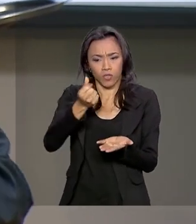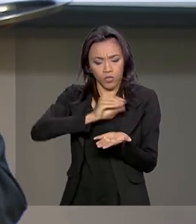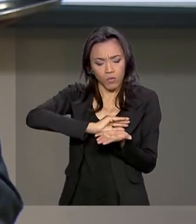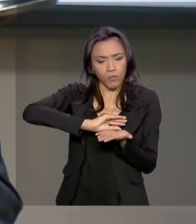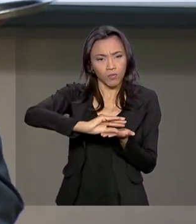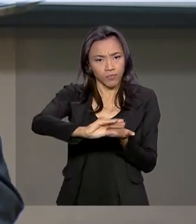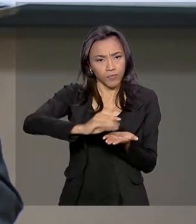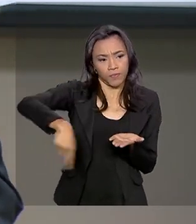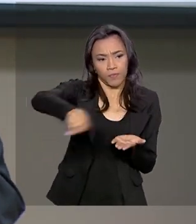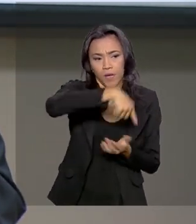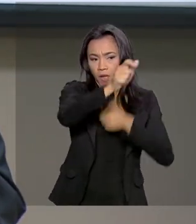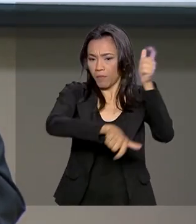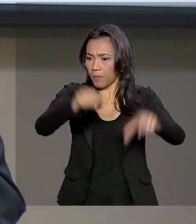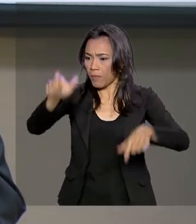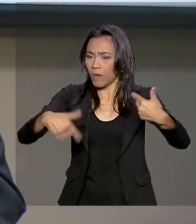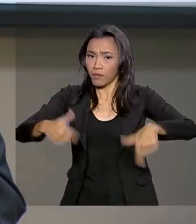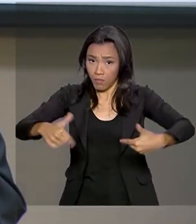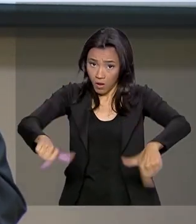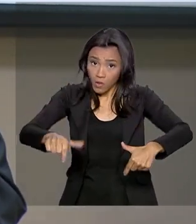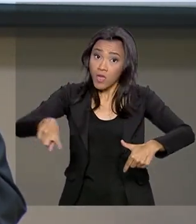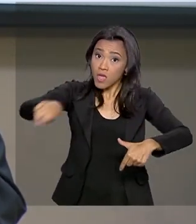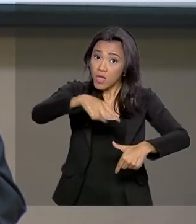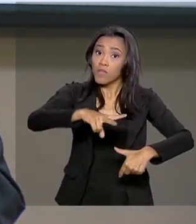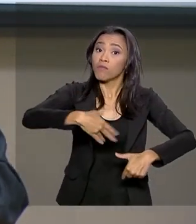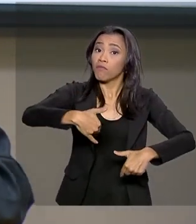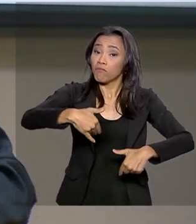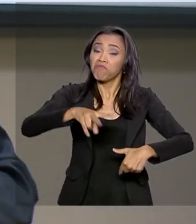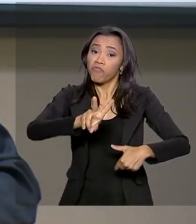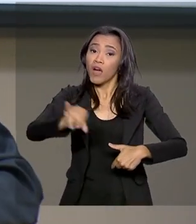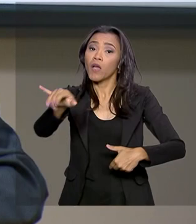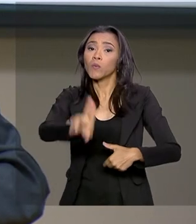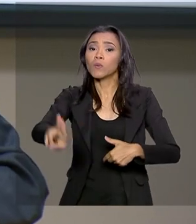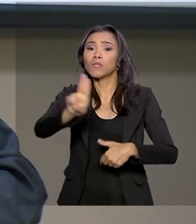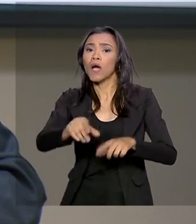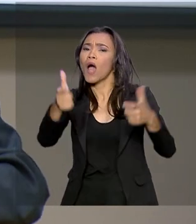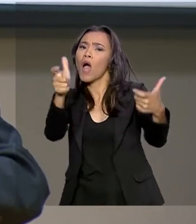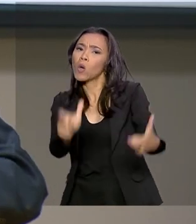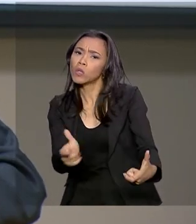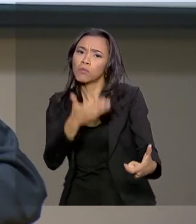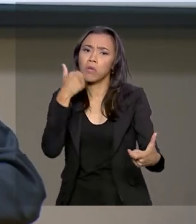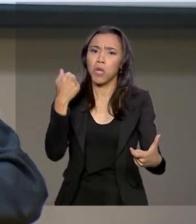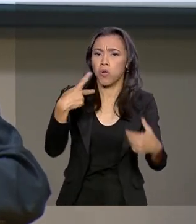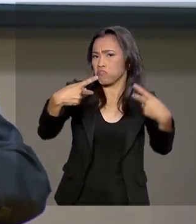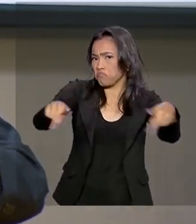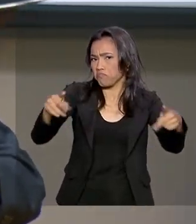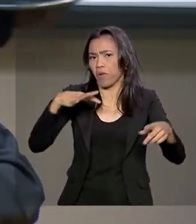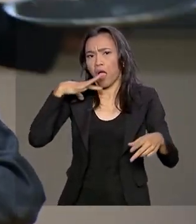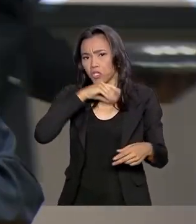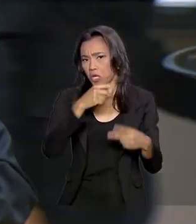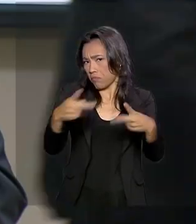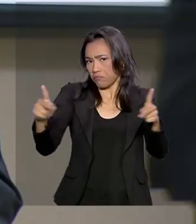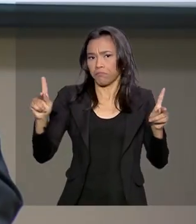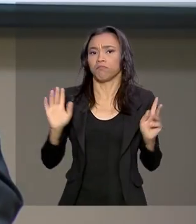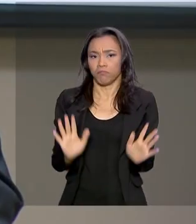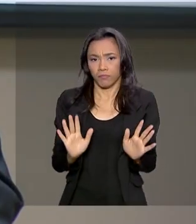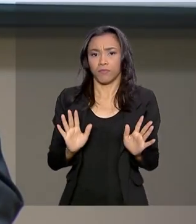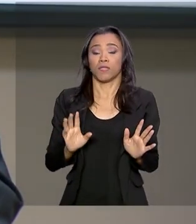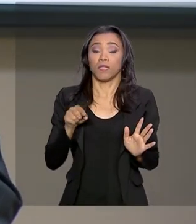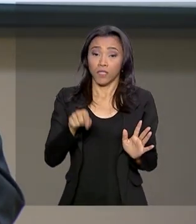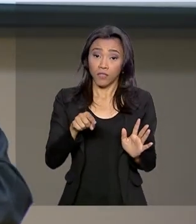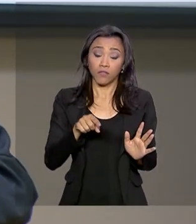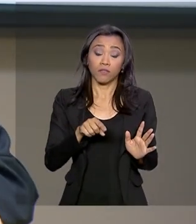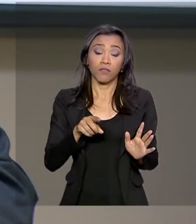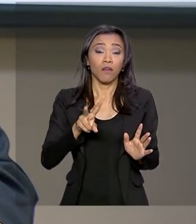usar onde esse recurso é mais eficiente. E uma vez você usando o recurso onde ele é mais eficiente, isso gera um certo